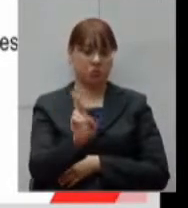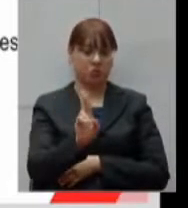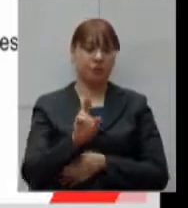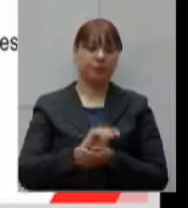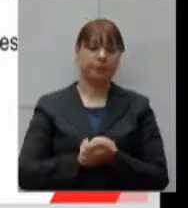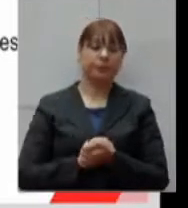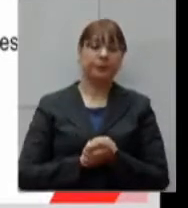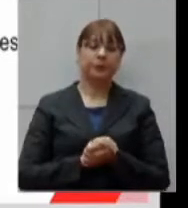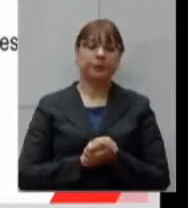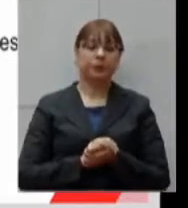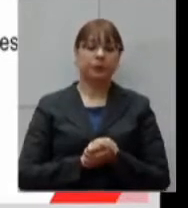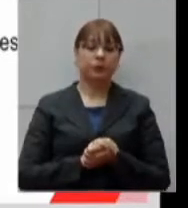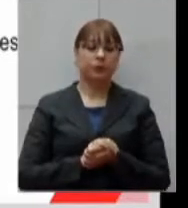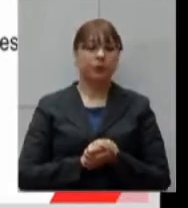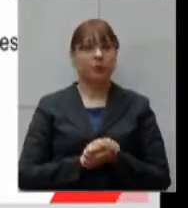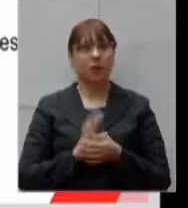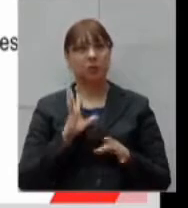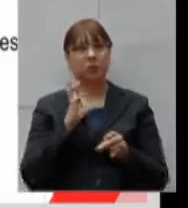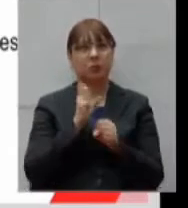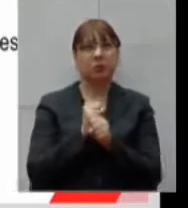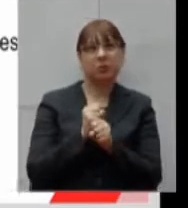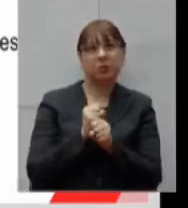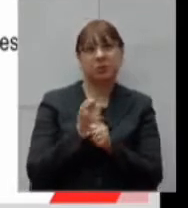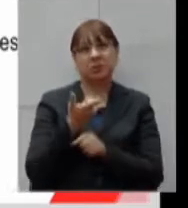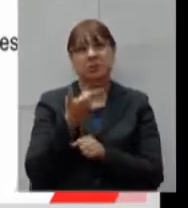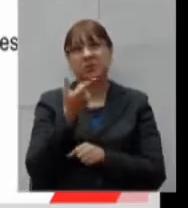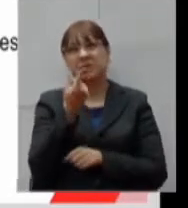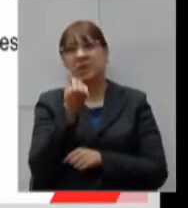daria um valor médio